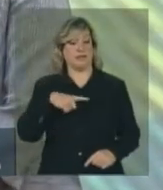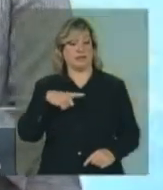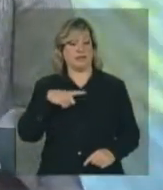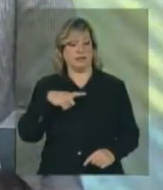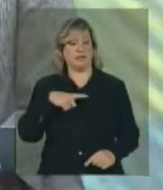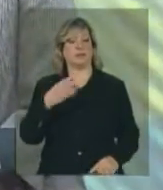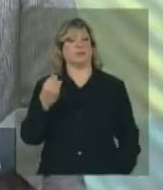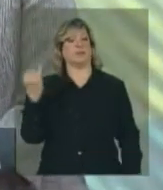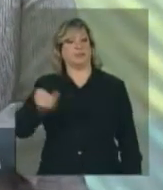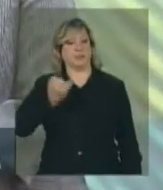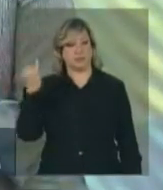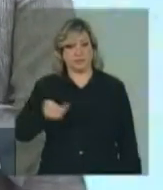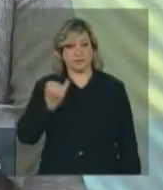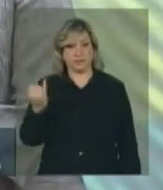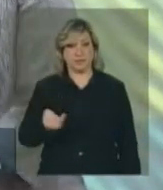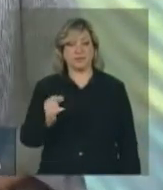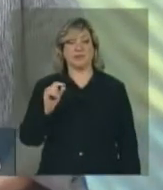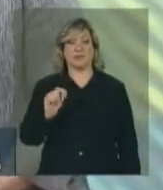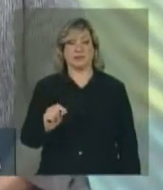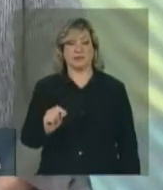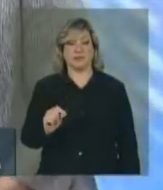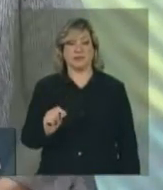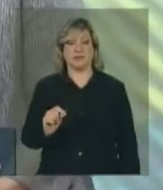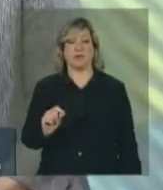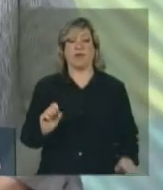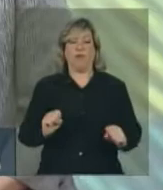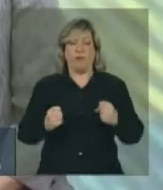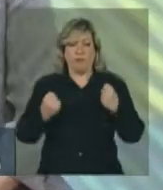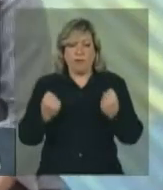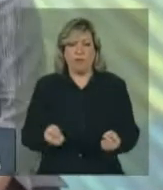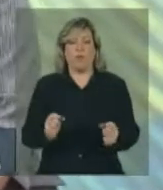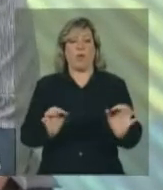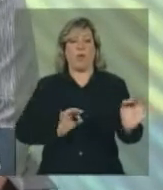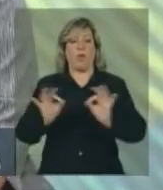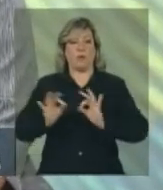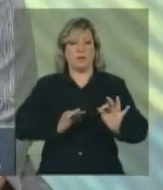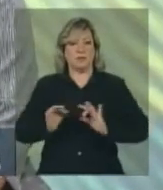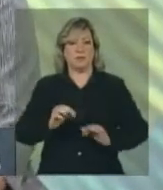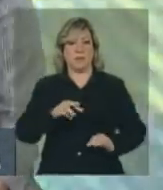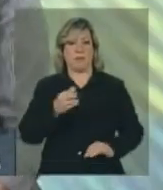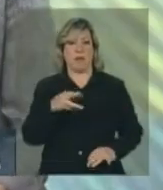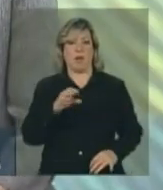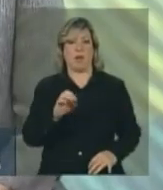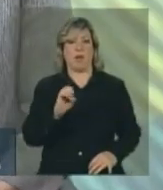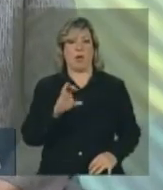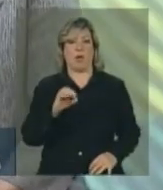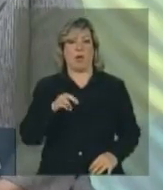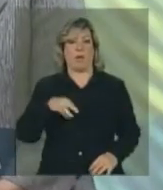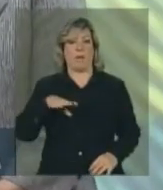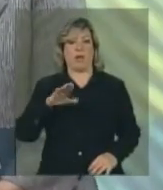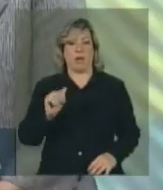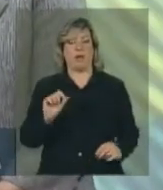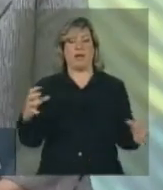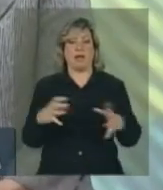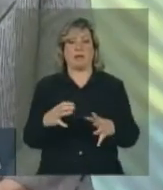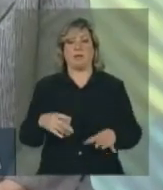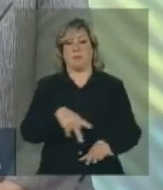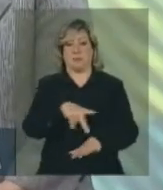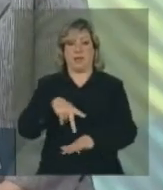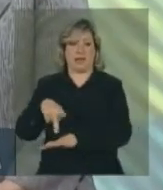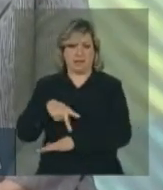importância do reforço da coordenação macroeconômica entre os países.